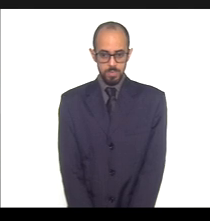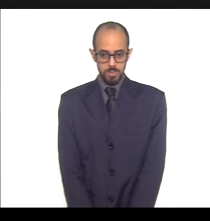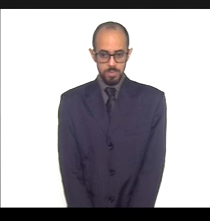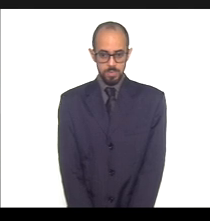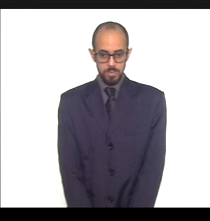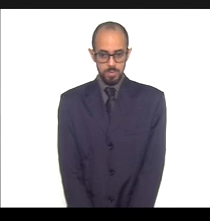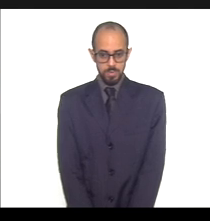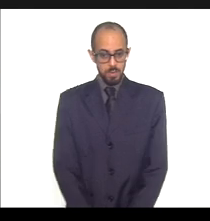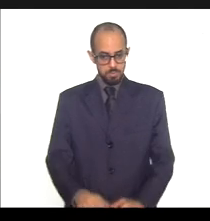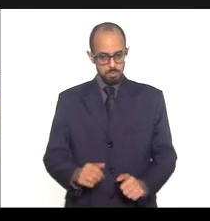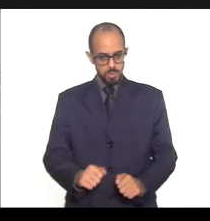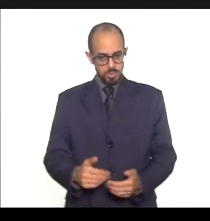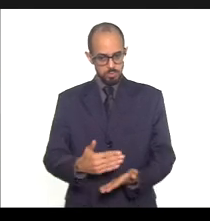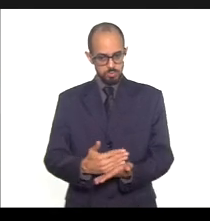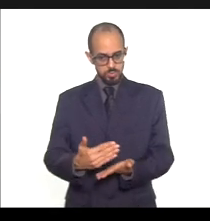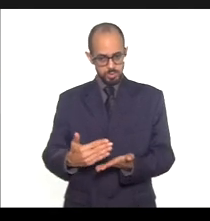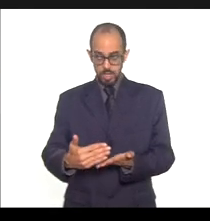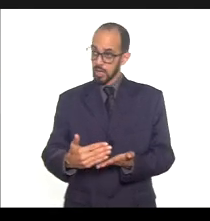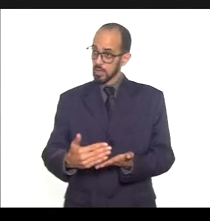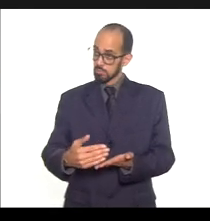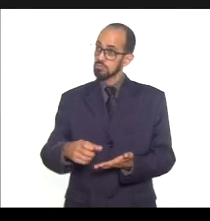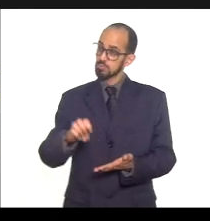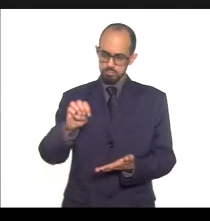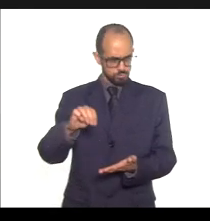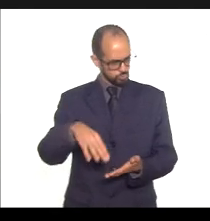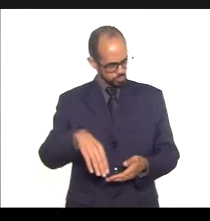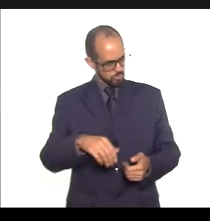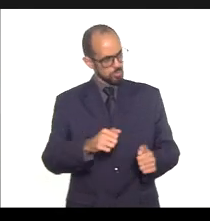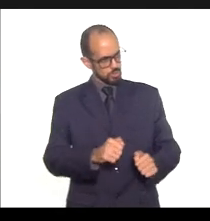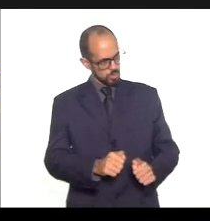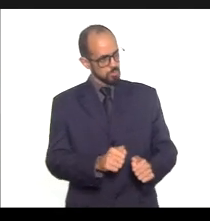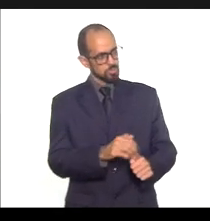Podemos, deputada? Podemos, sim. Podemos.